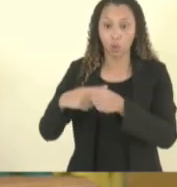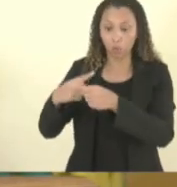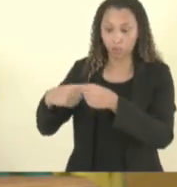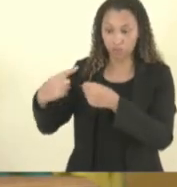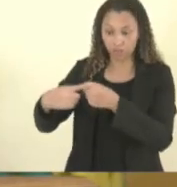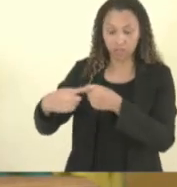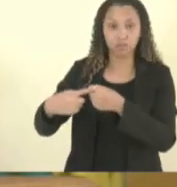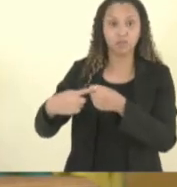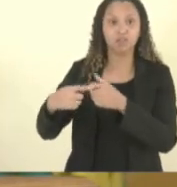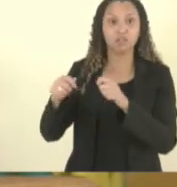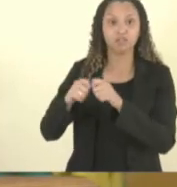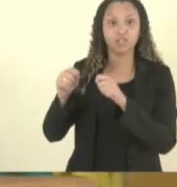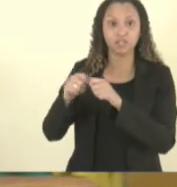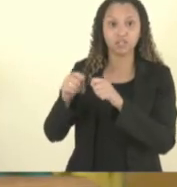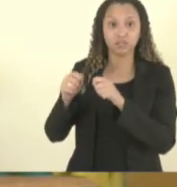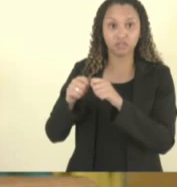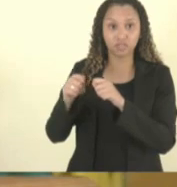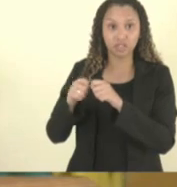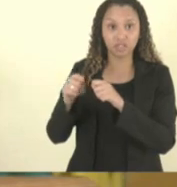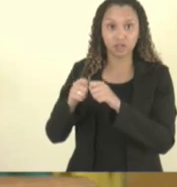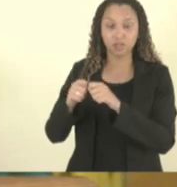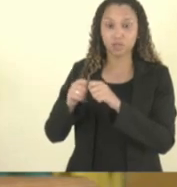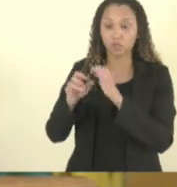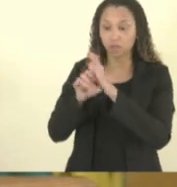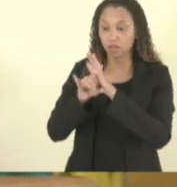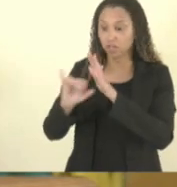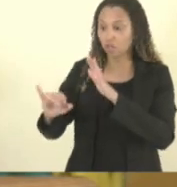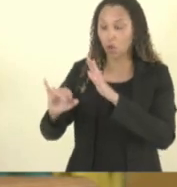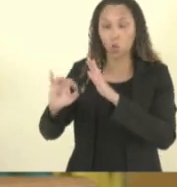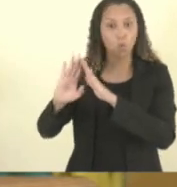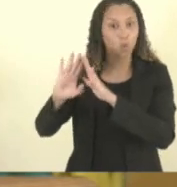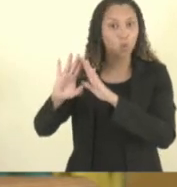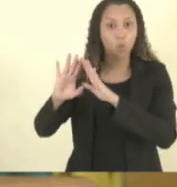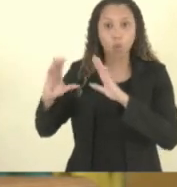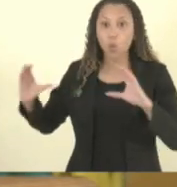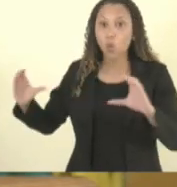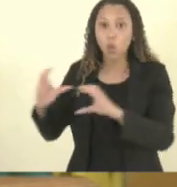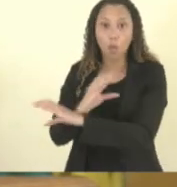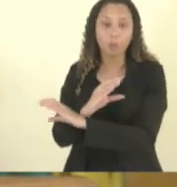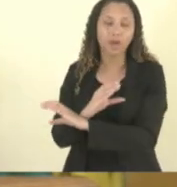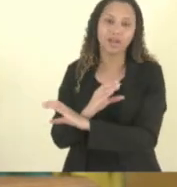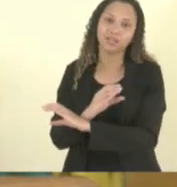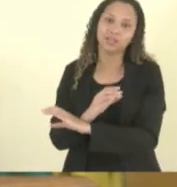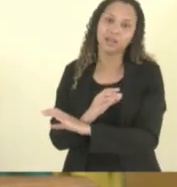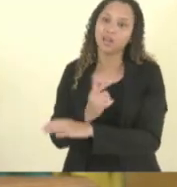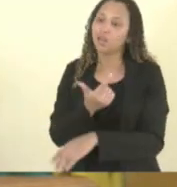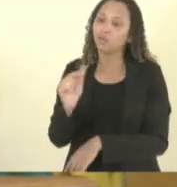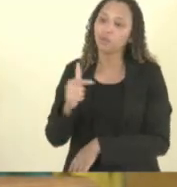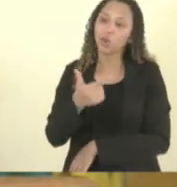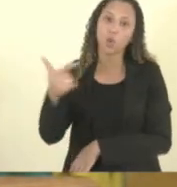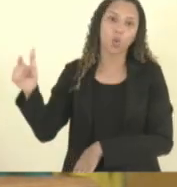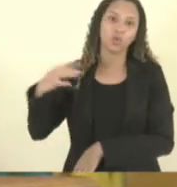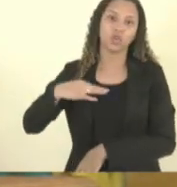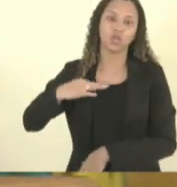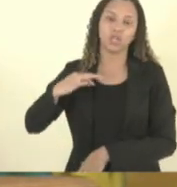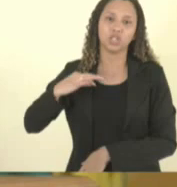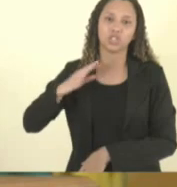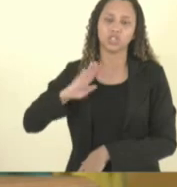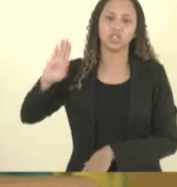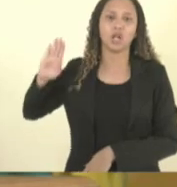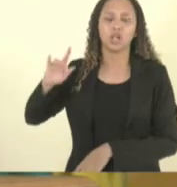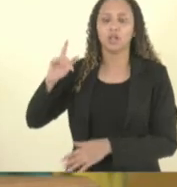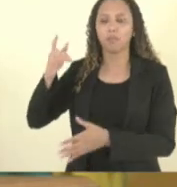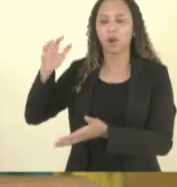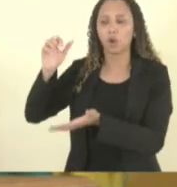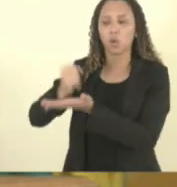fizemos chamada do edital completo e não tem mais candidato inscrito para ser contratado para a gente poder